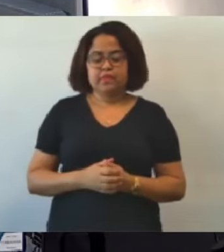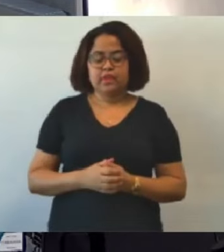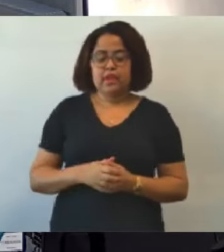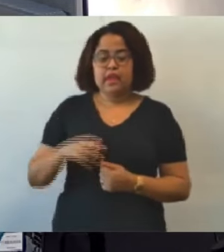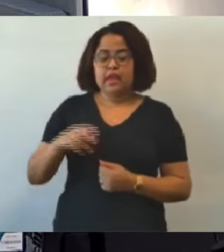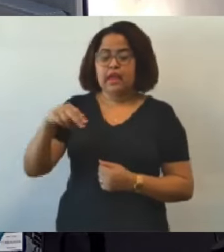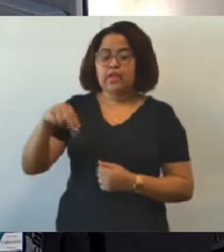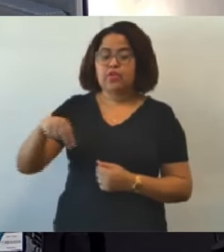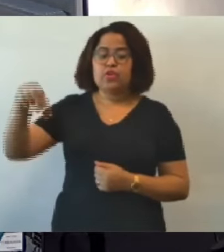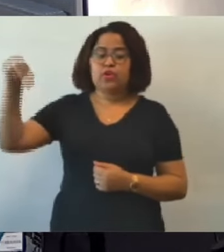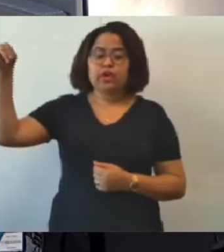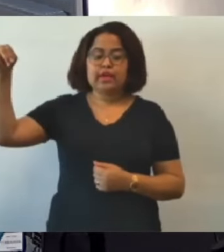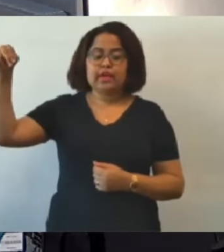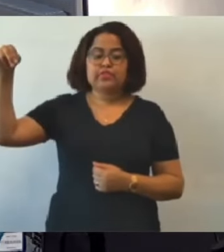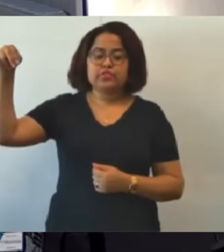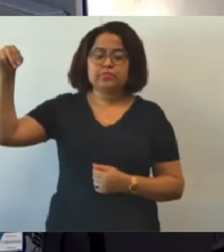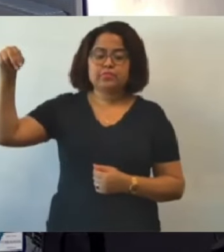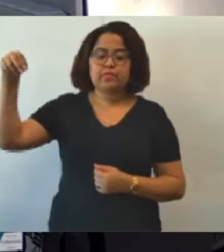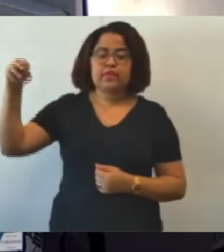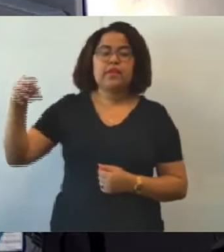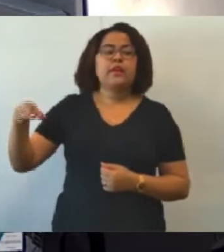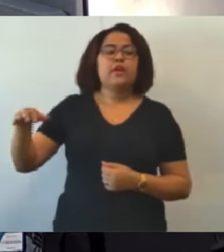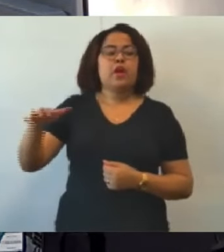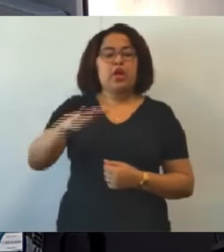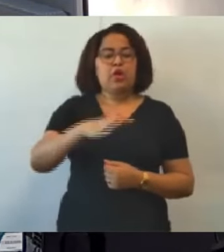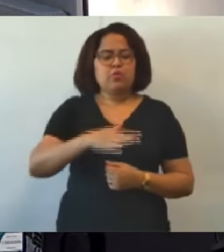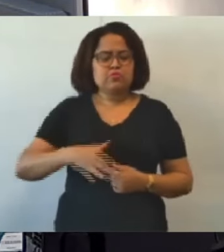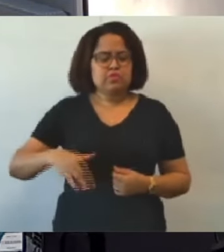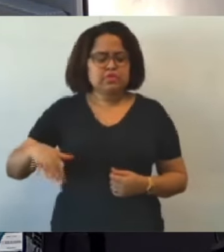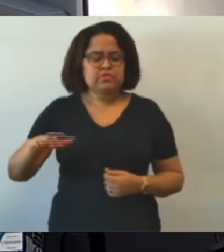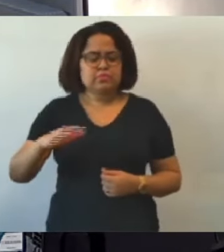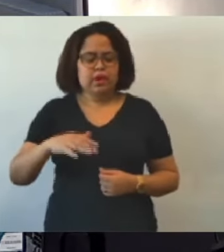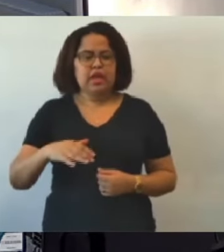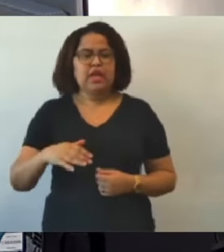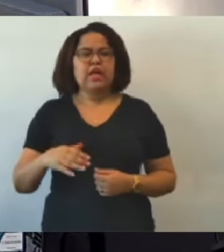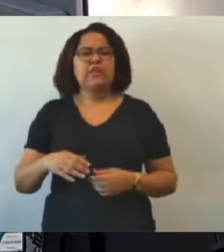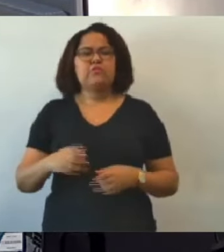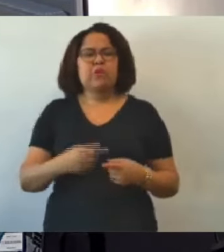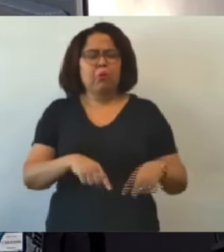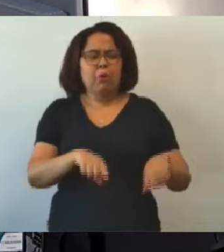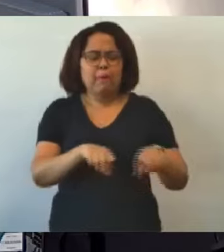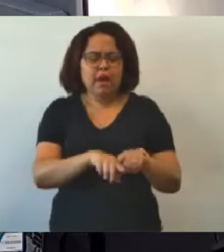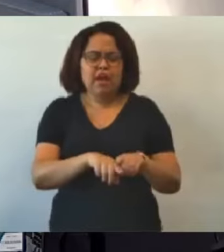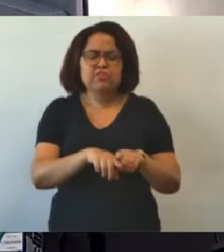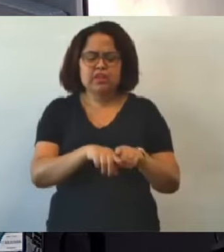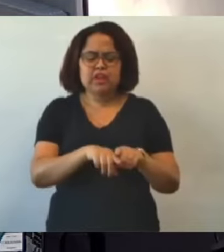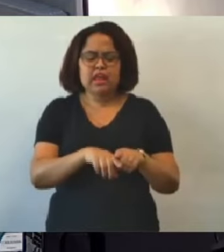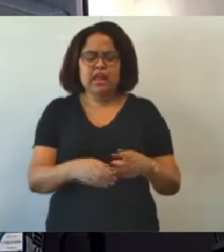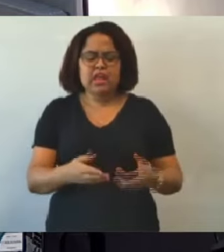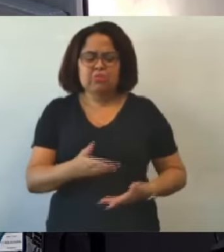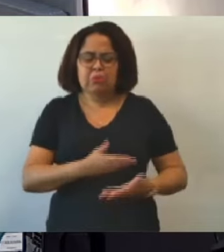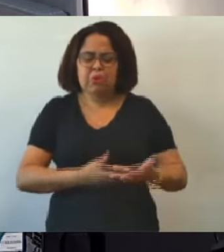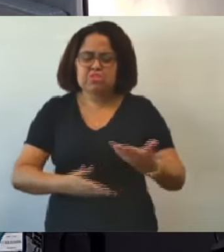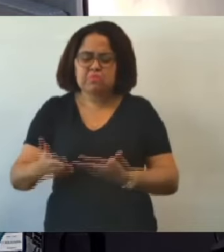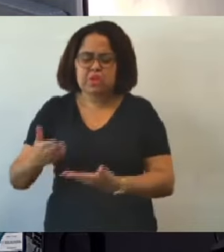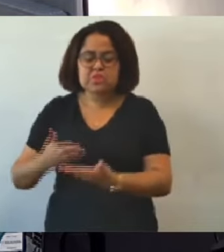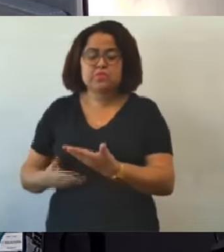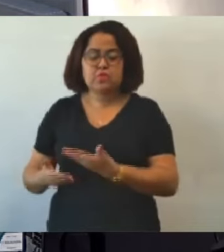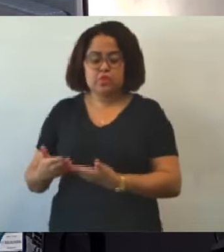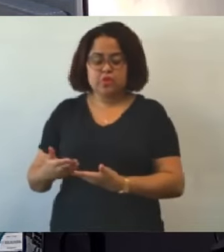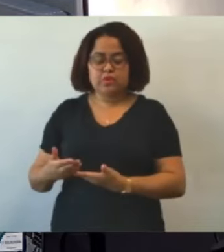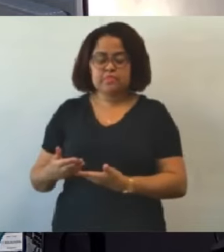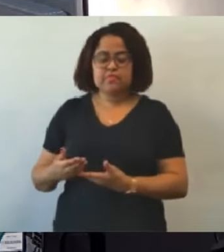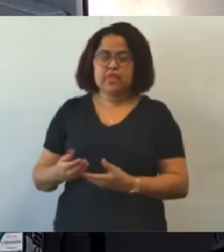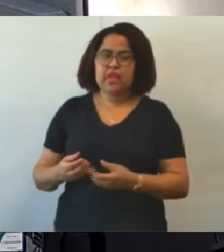é um local, espaço, que ele é cedido, também compartilhado. A estrutura lá não é tão